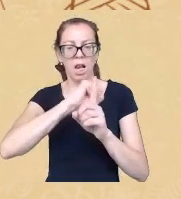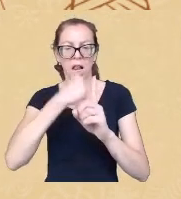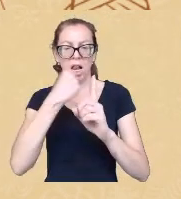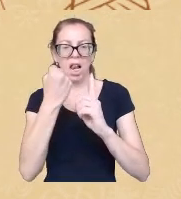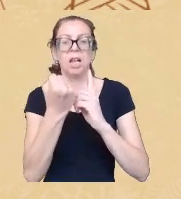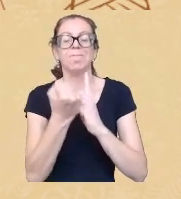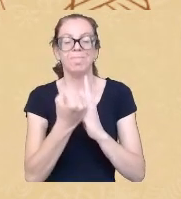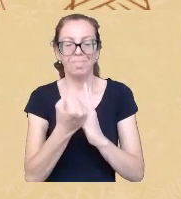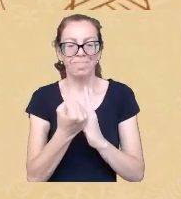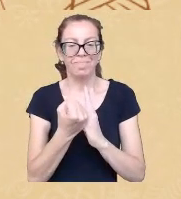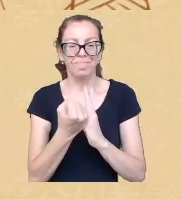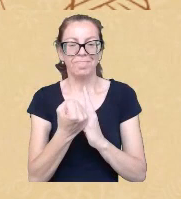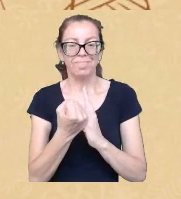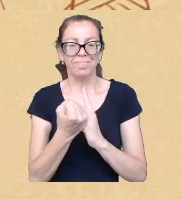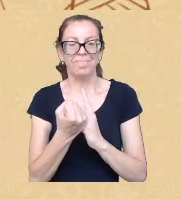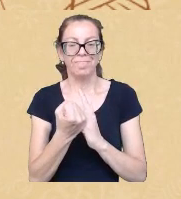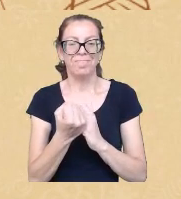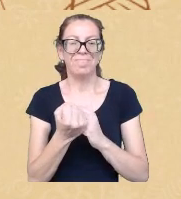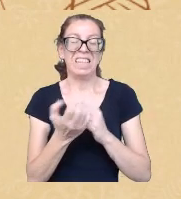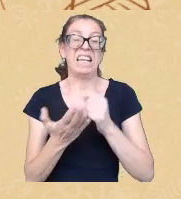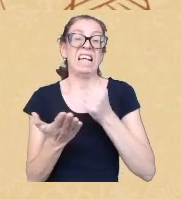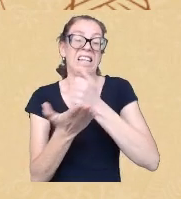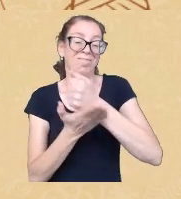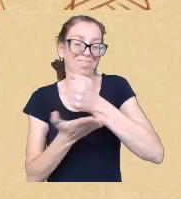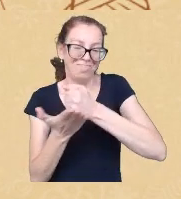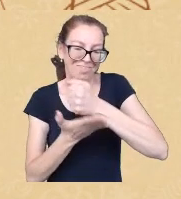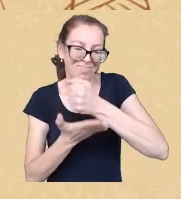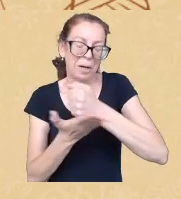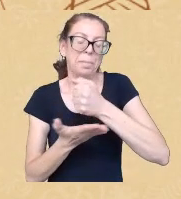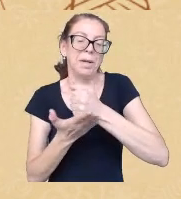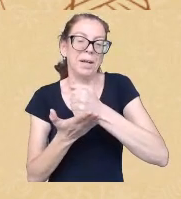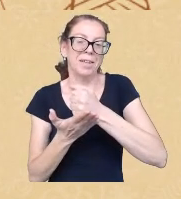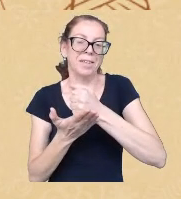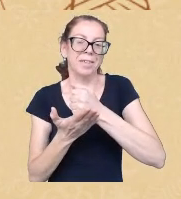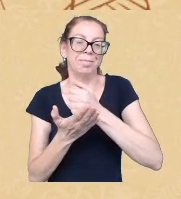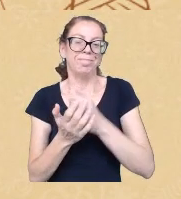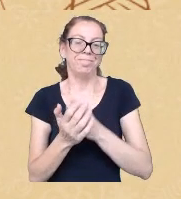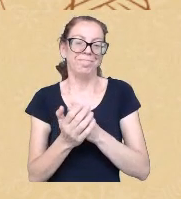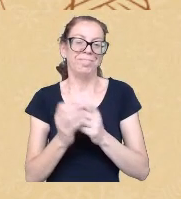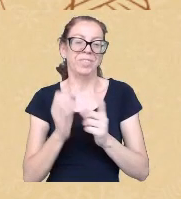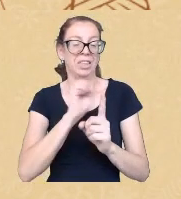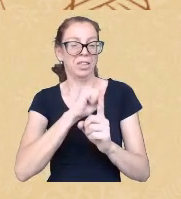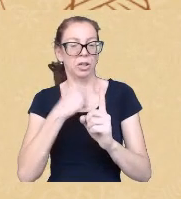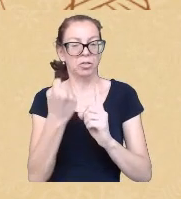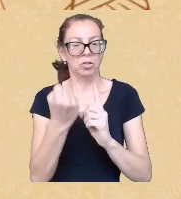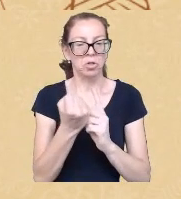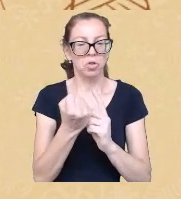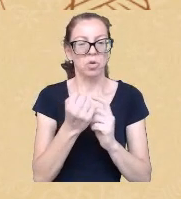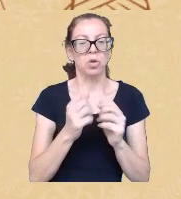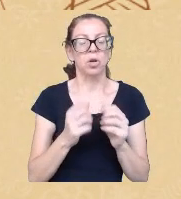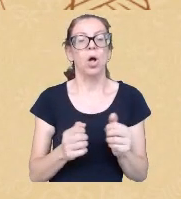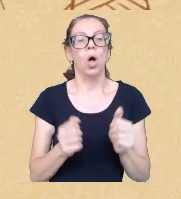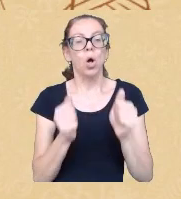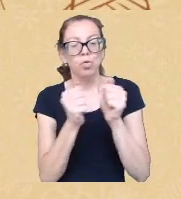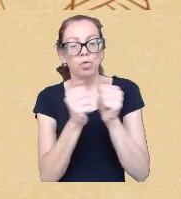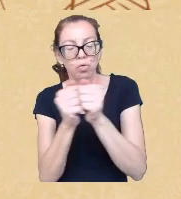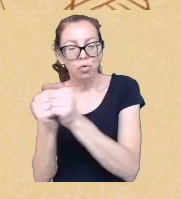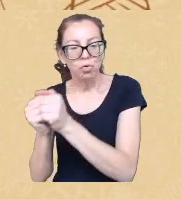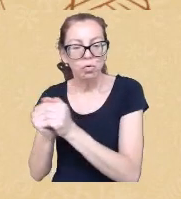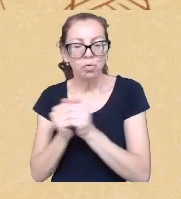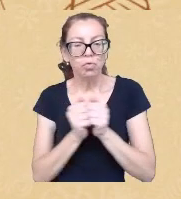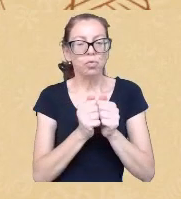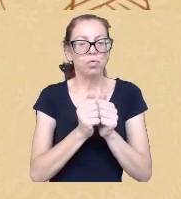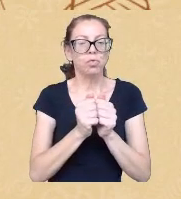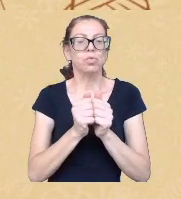na base da pirâmide social não é? Junto com as parentes indígenas nós não somos